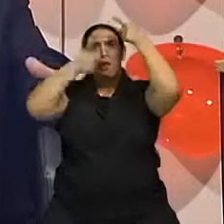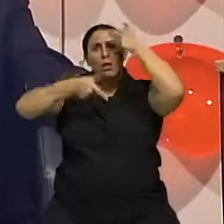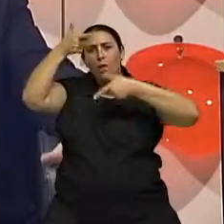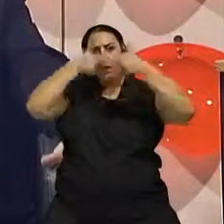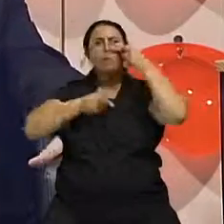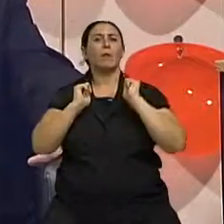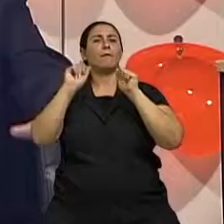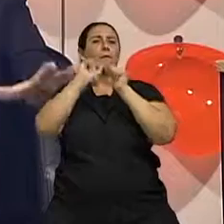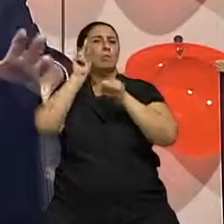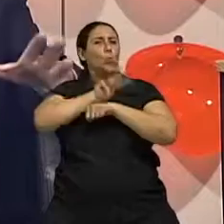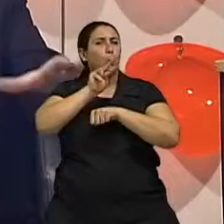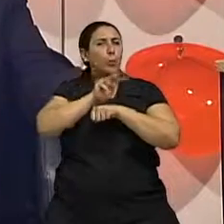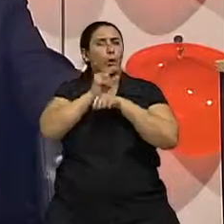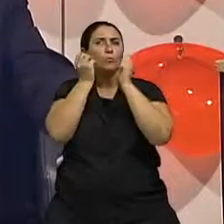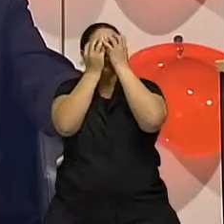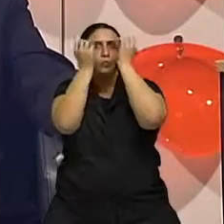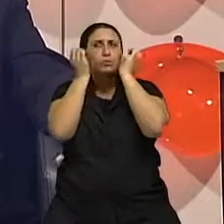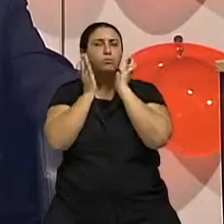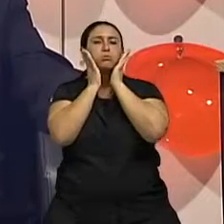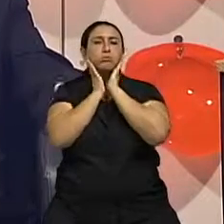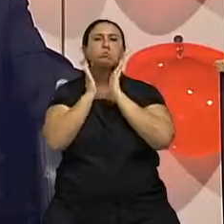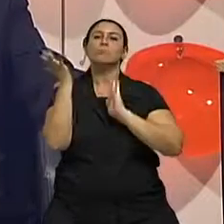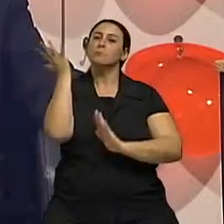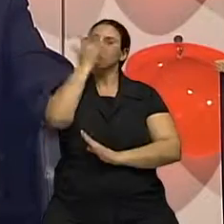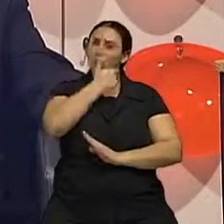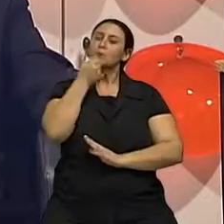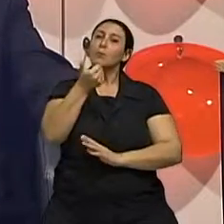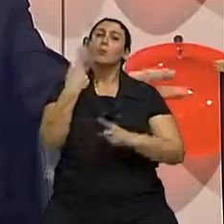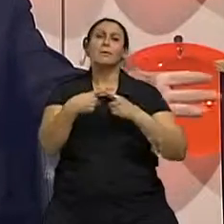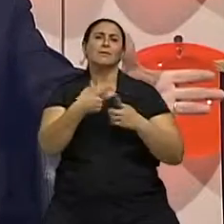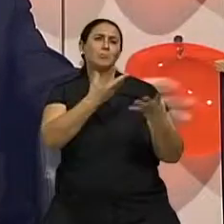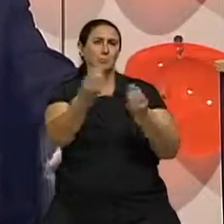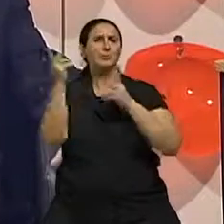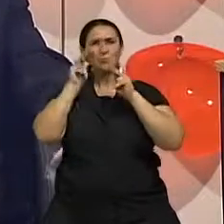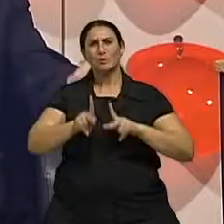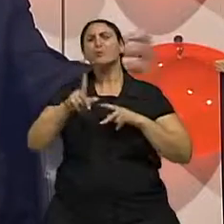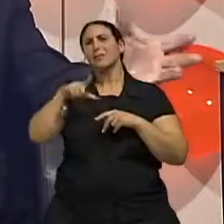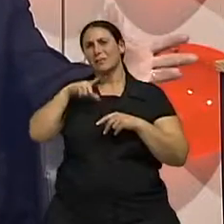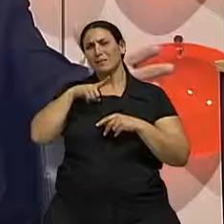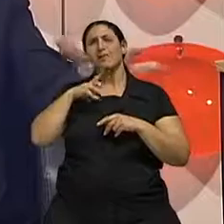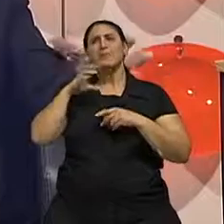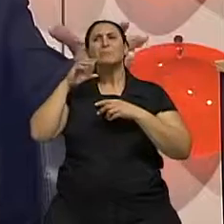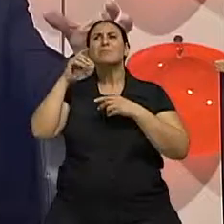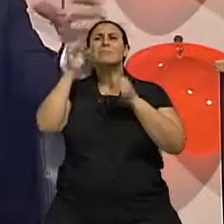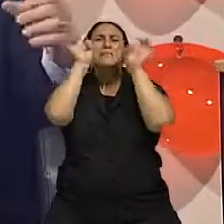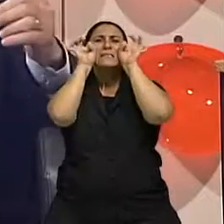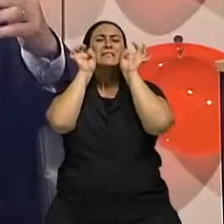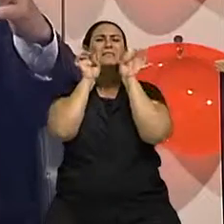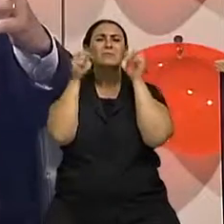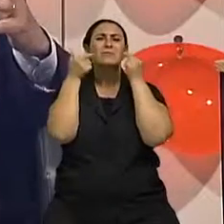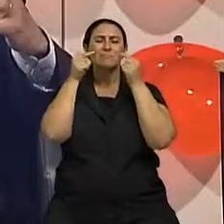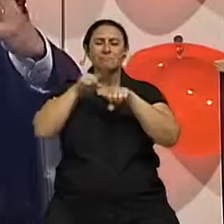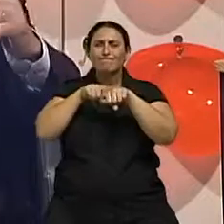hidratação e preparar essa pele, né? Porque existem pessoas que têm acne, por exemplo, têm infecção na pele. Então